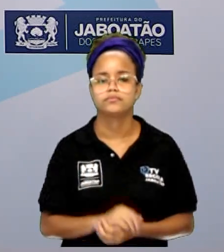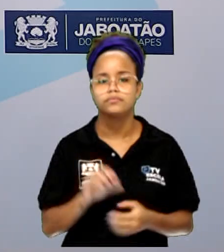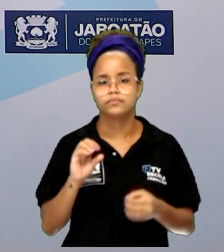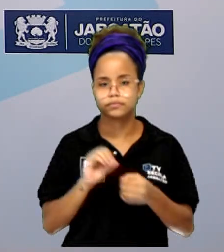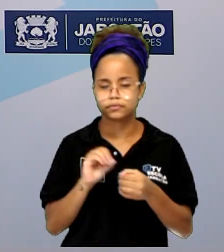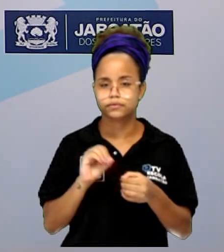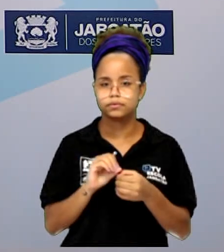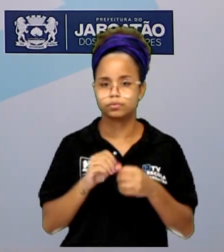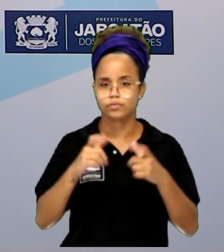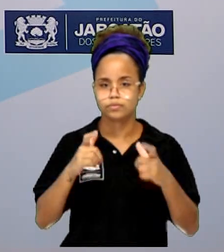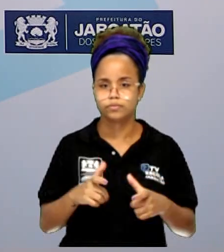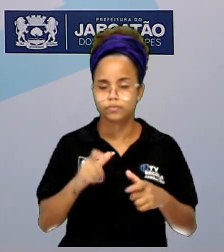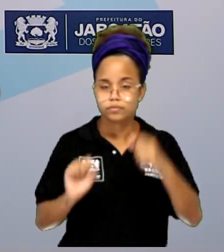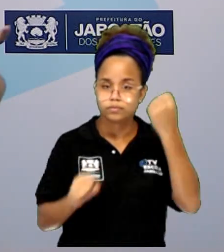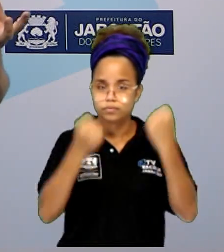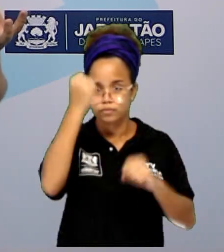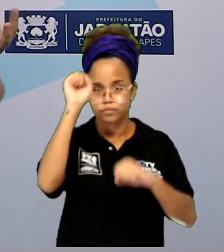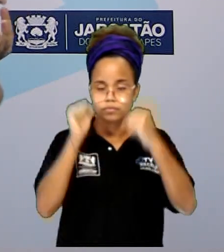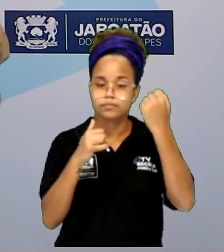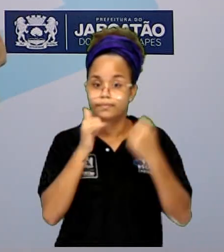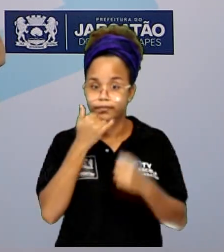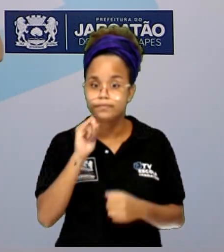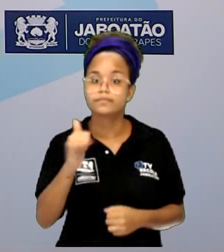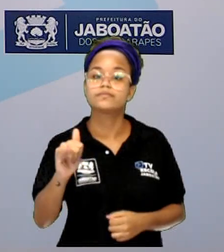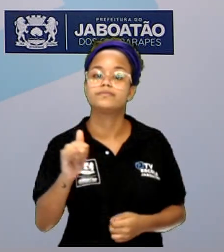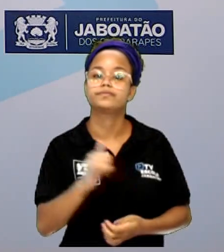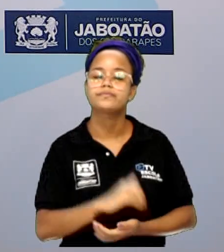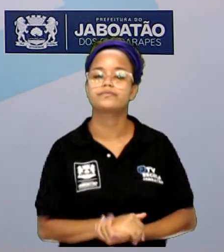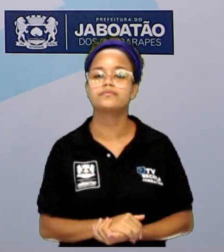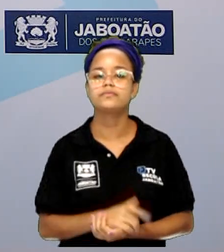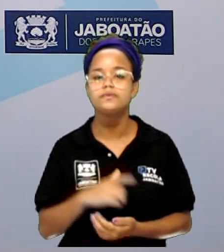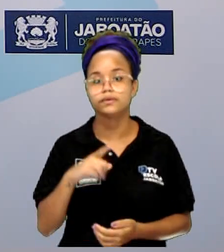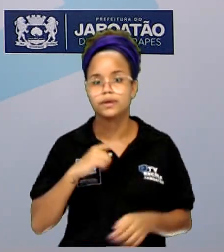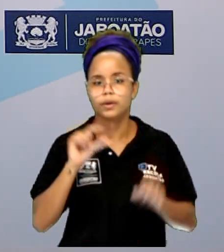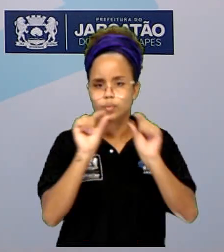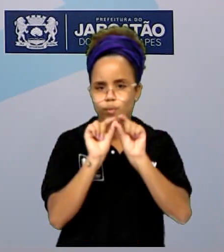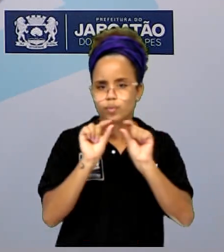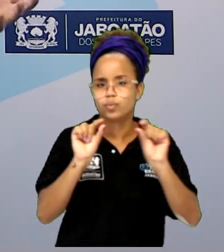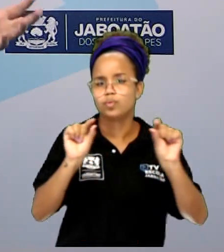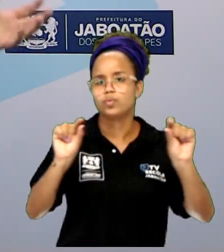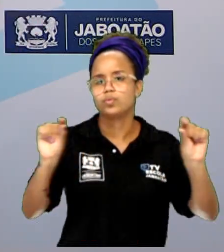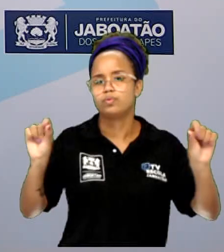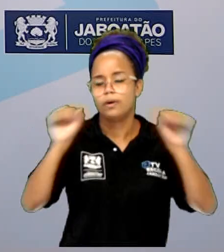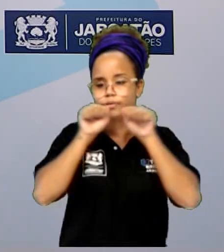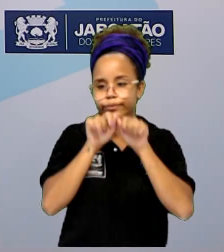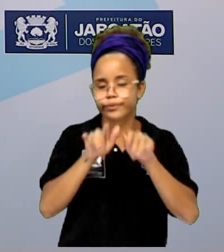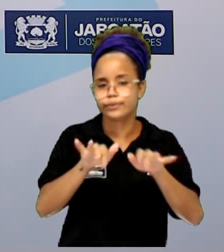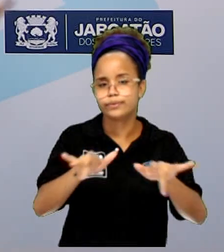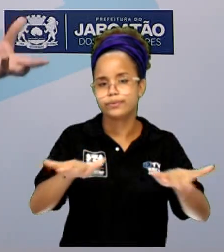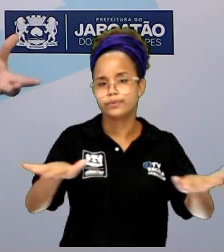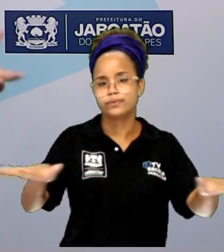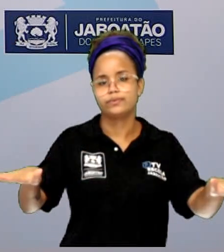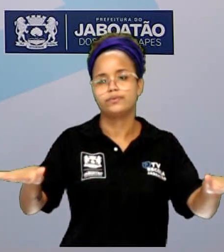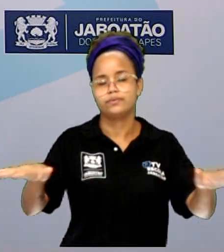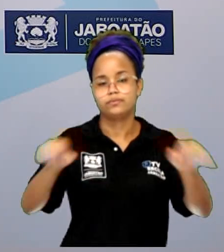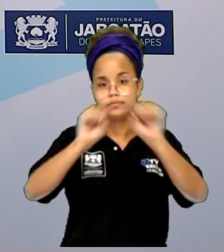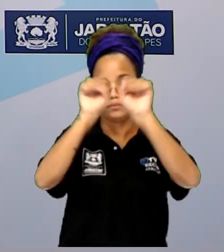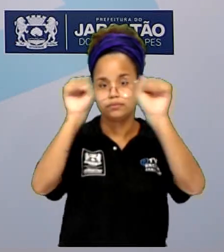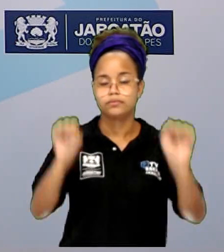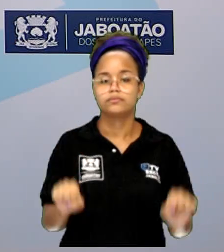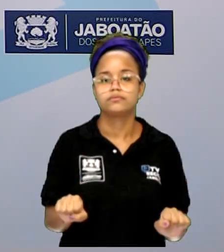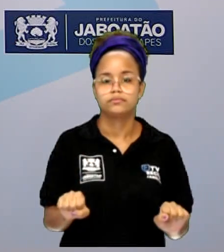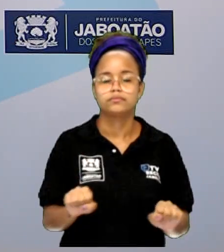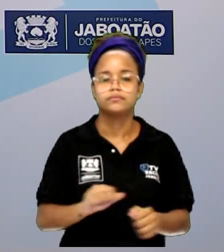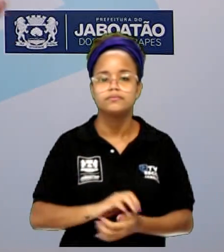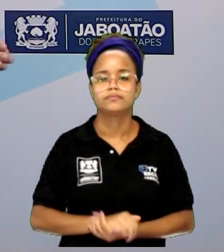pelas hidrelétricas, por exemplo, e aí você tem todo o cabeamento para distribuir através de um sistema. Esse